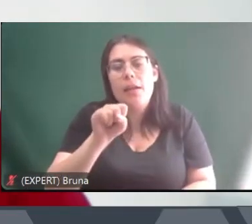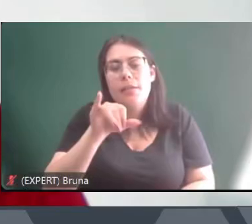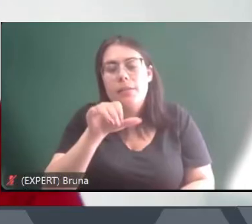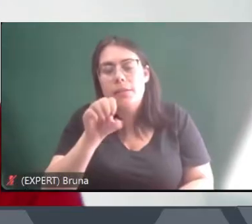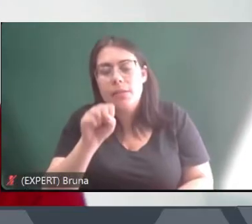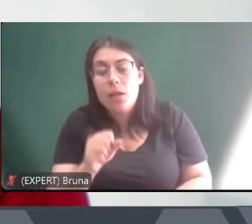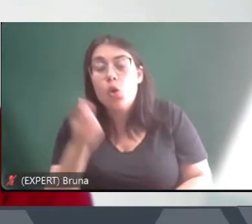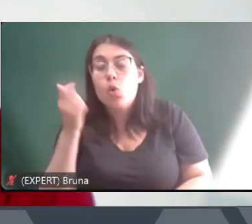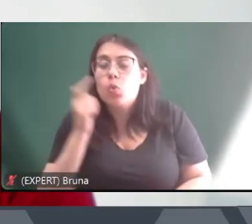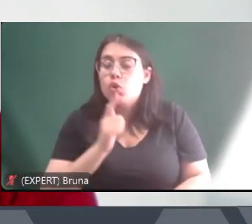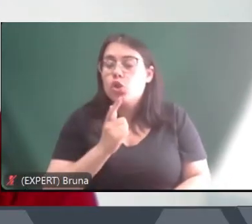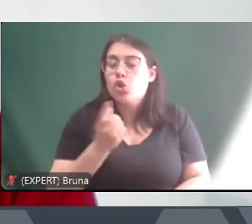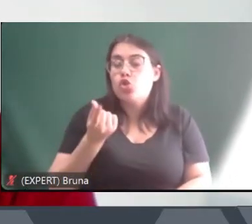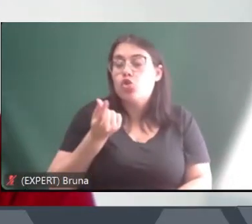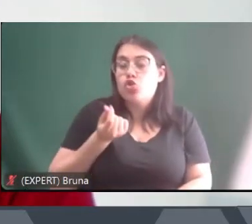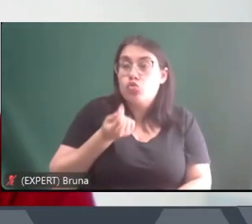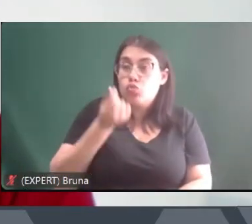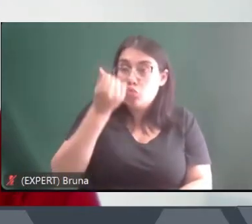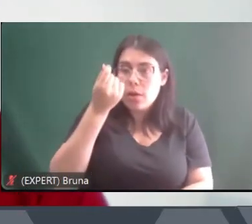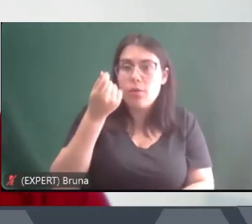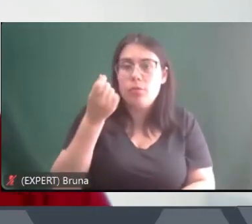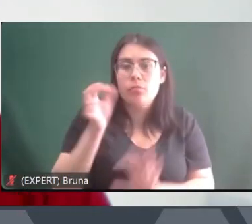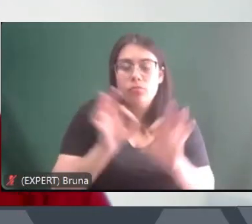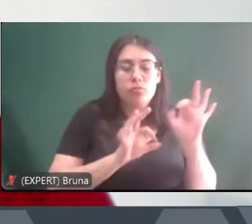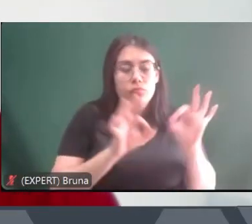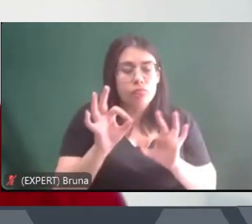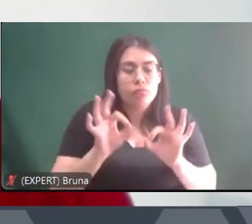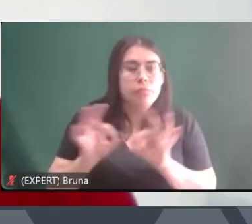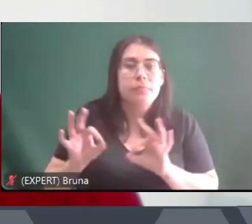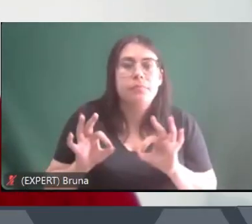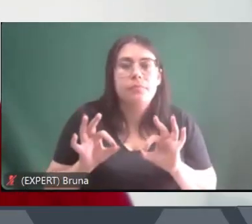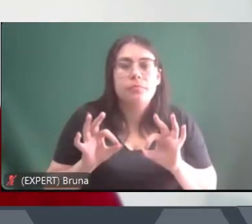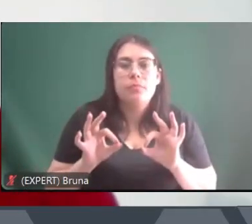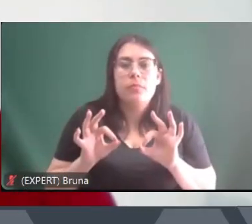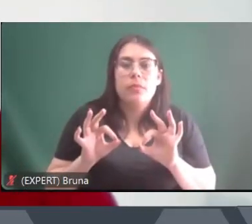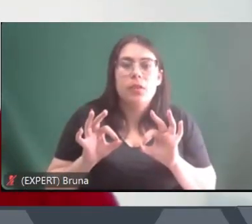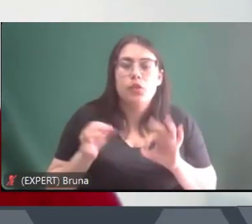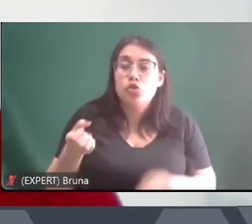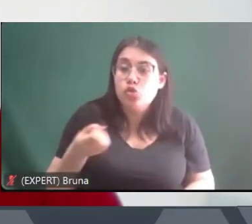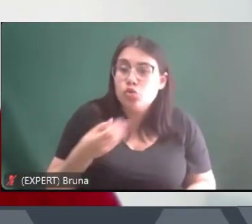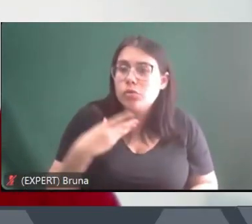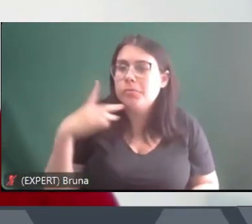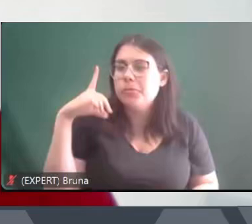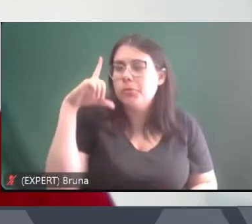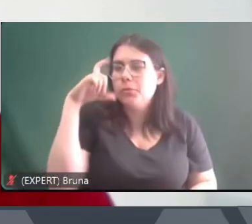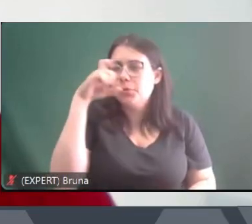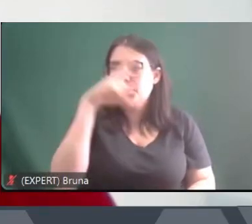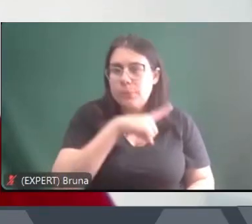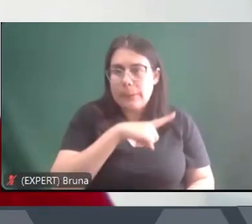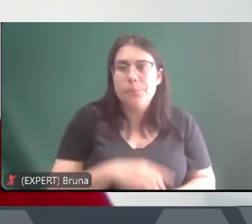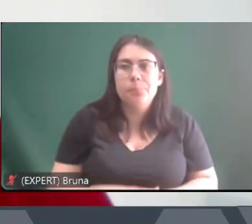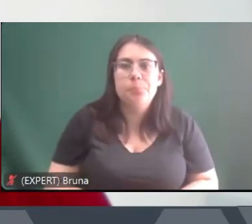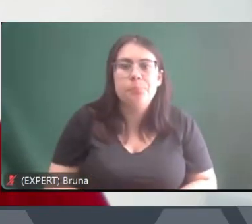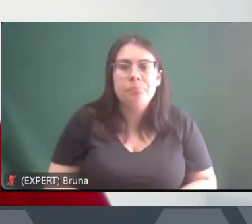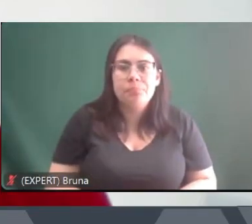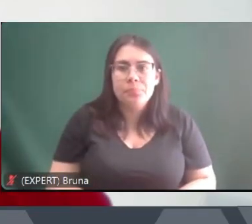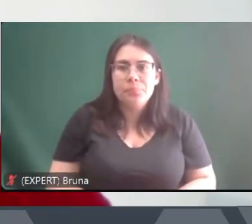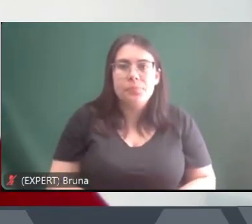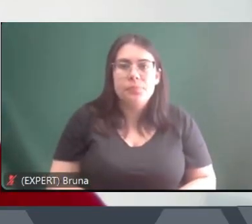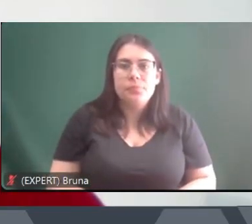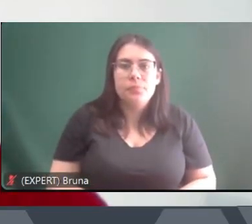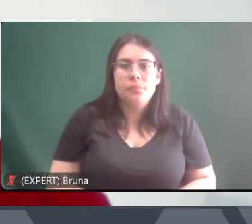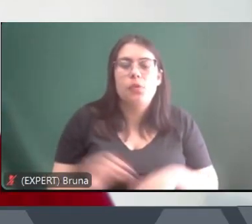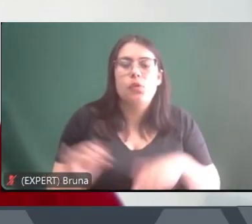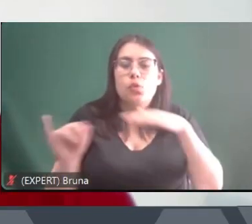para as gangues que passaram a se organizar produzindo novos desafios para a cena institucional